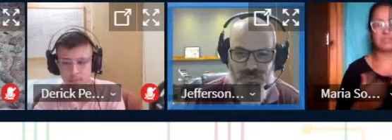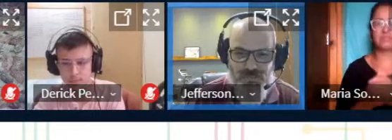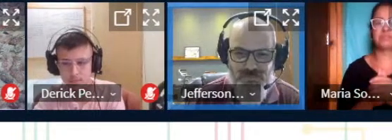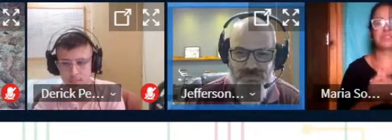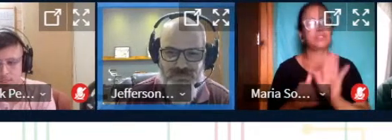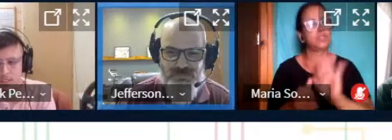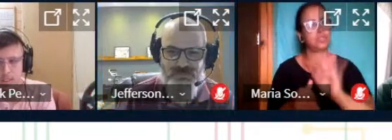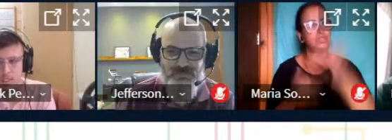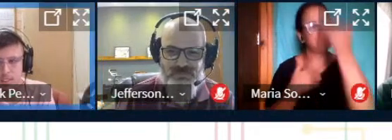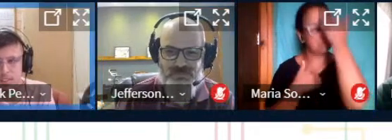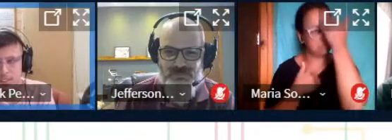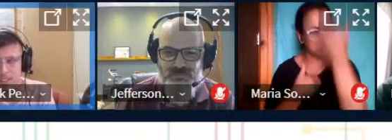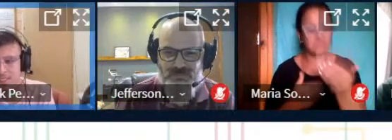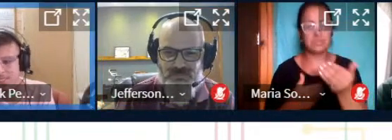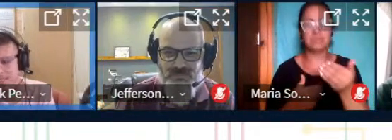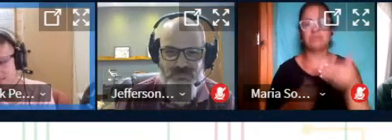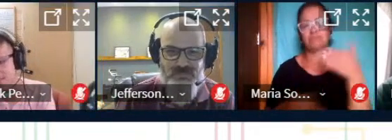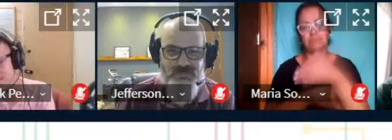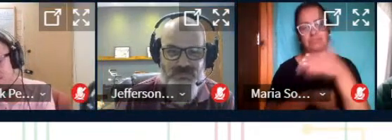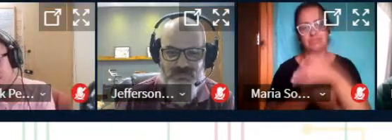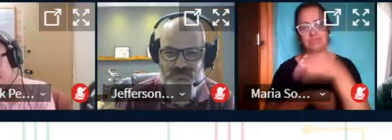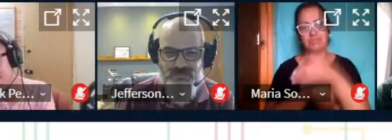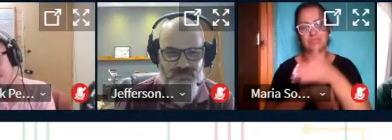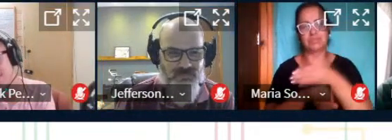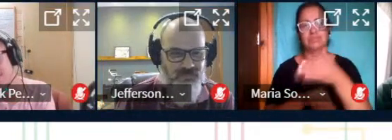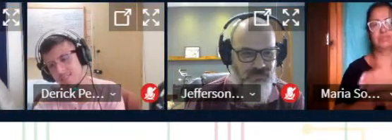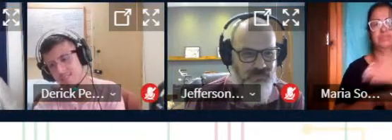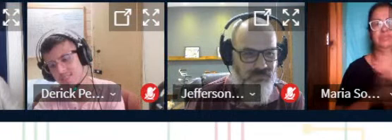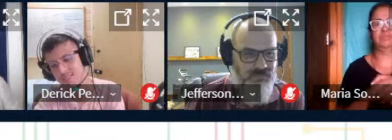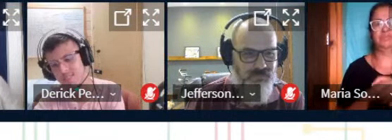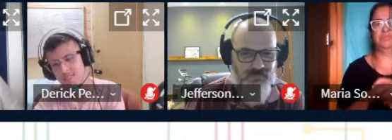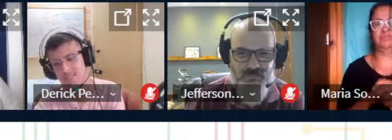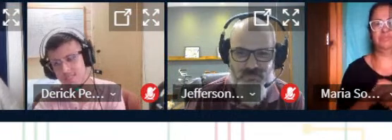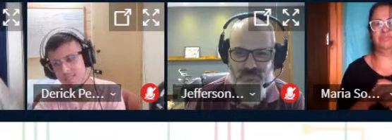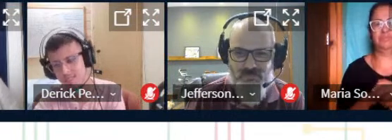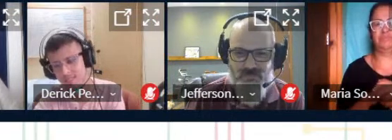tchau tchau Tchau, obrigada. Tchau, tchau.